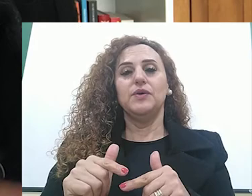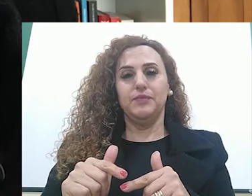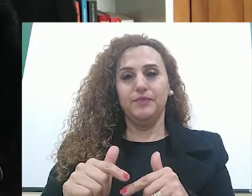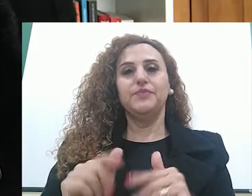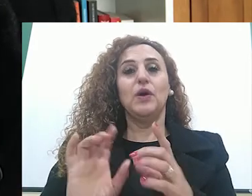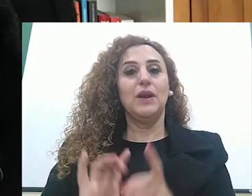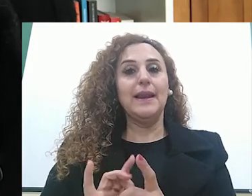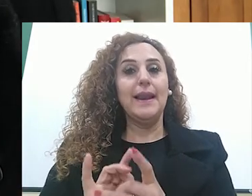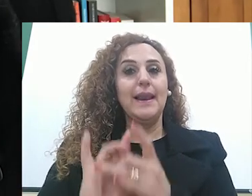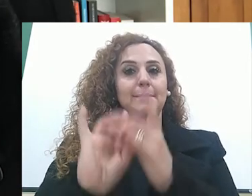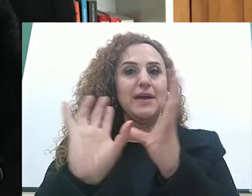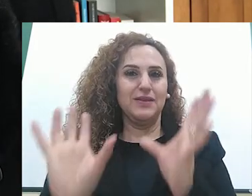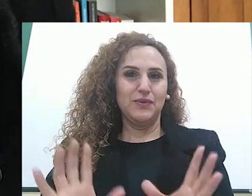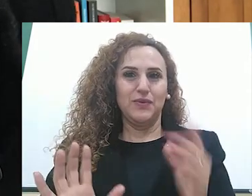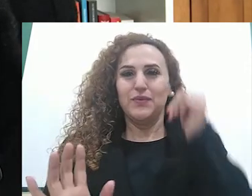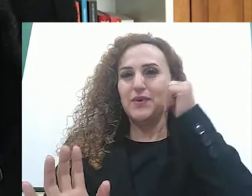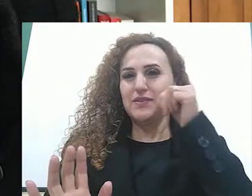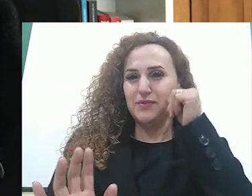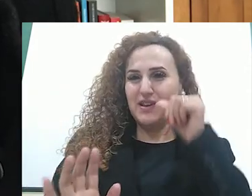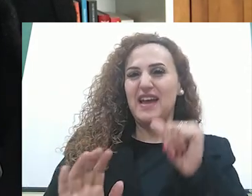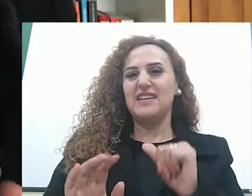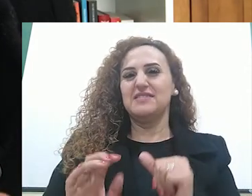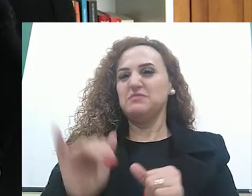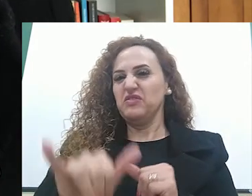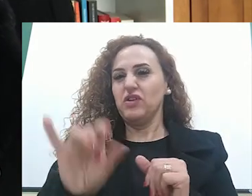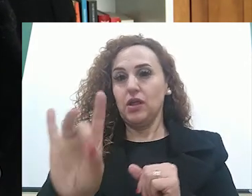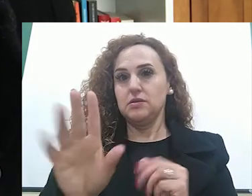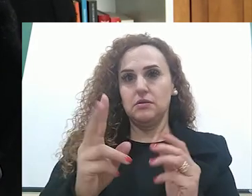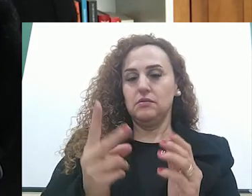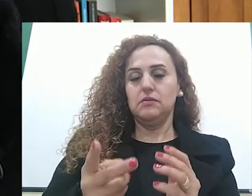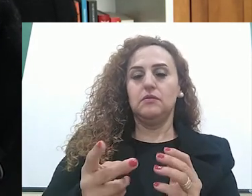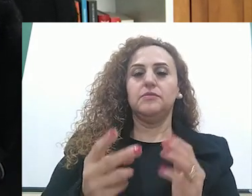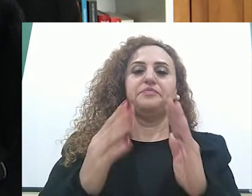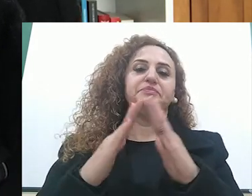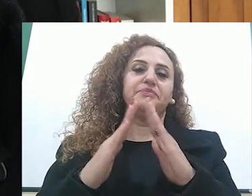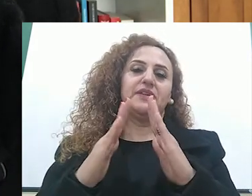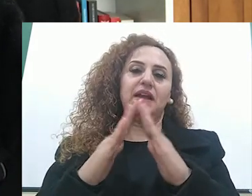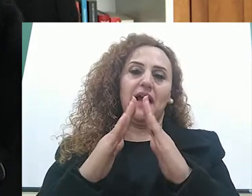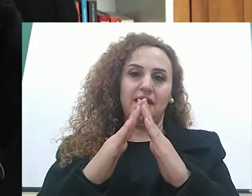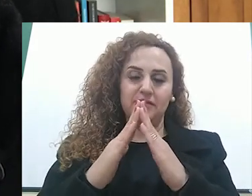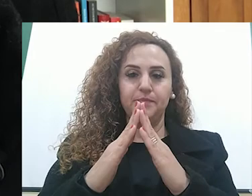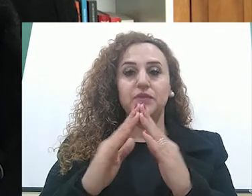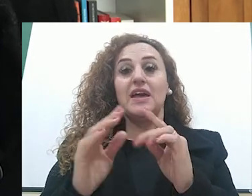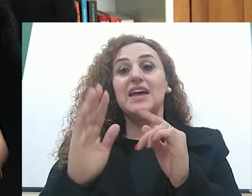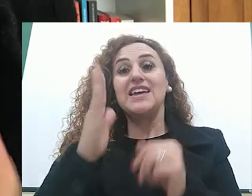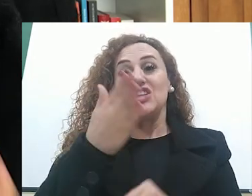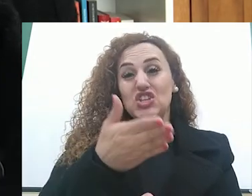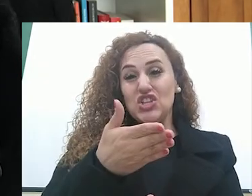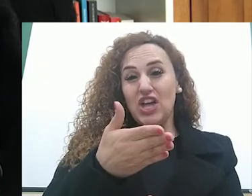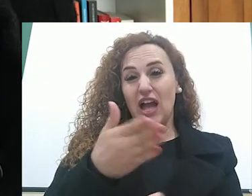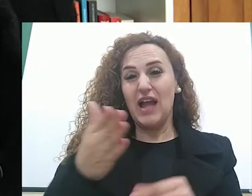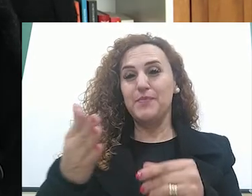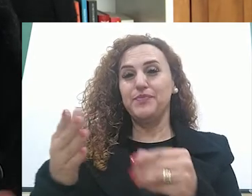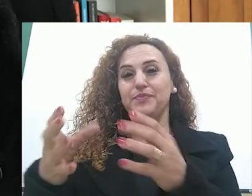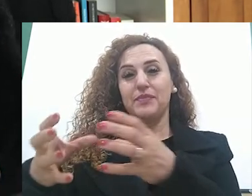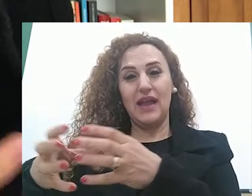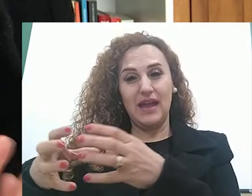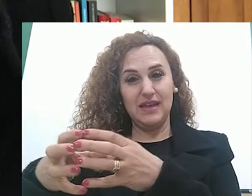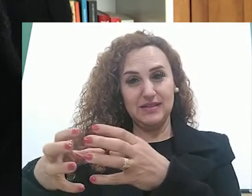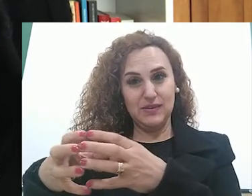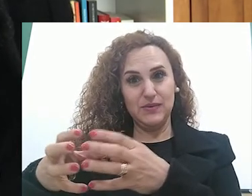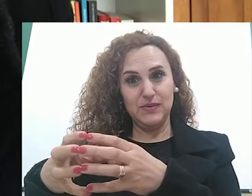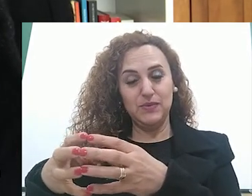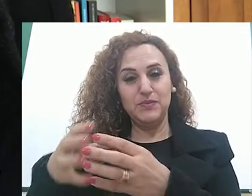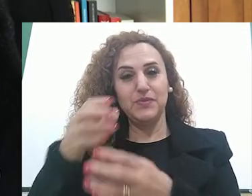foi algo que libertou muitas mulheres. Já para as moças das classes mais abastadas, estudar o magistério,